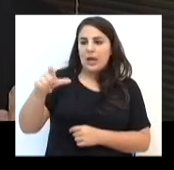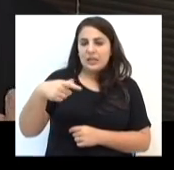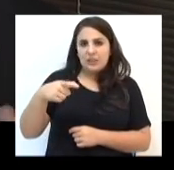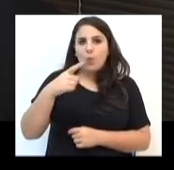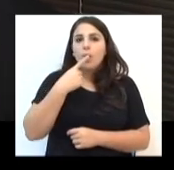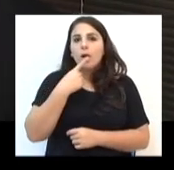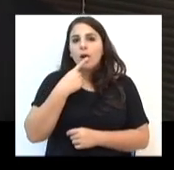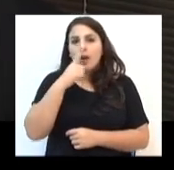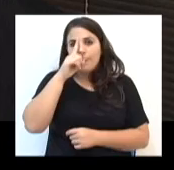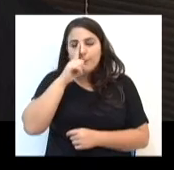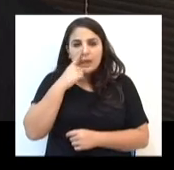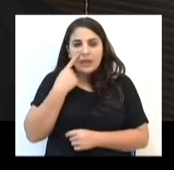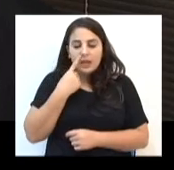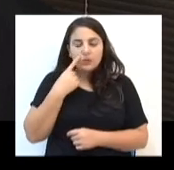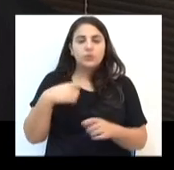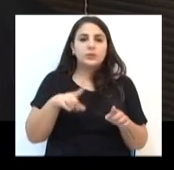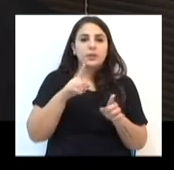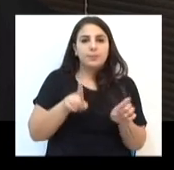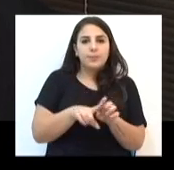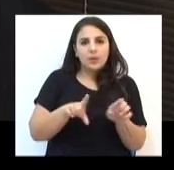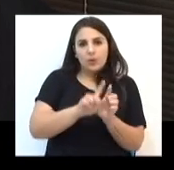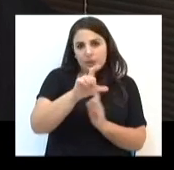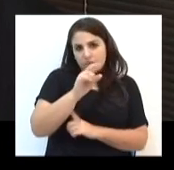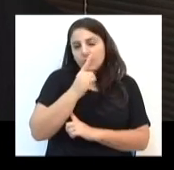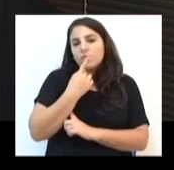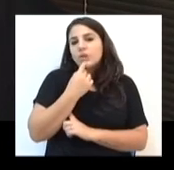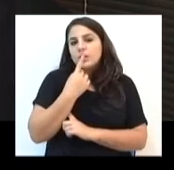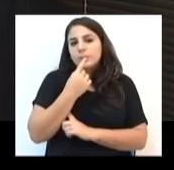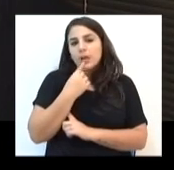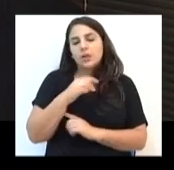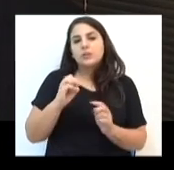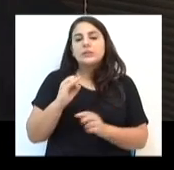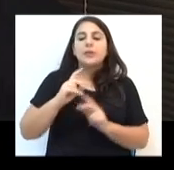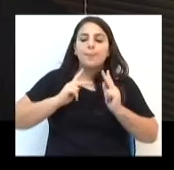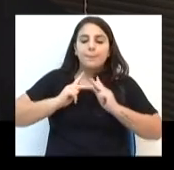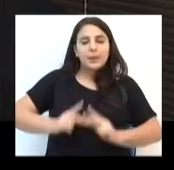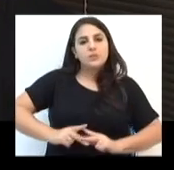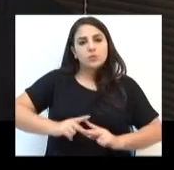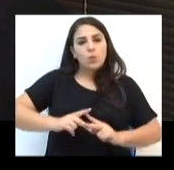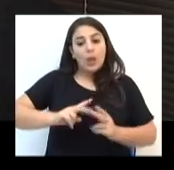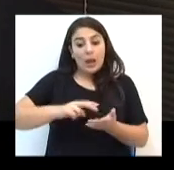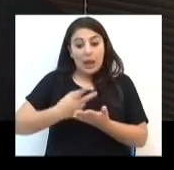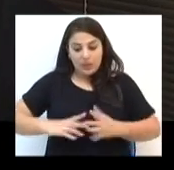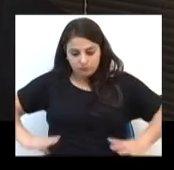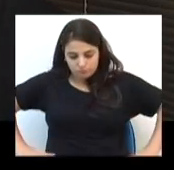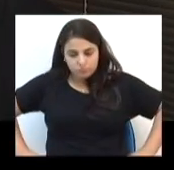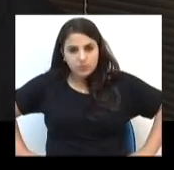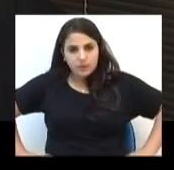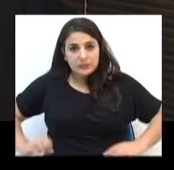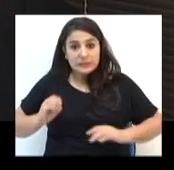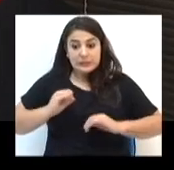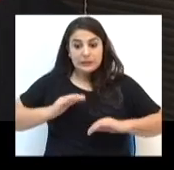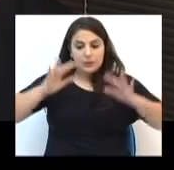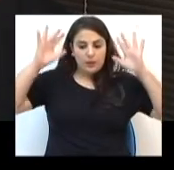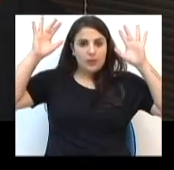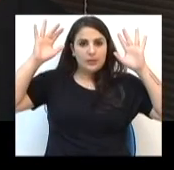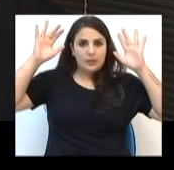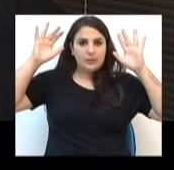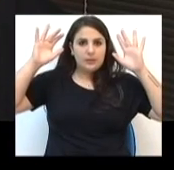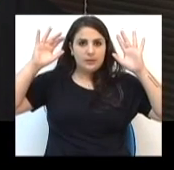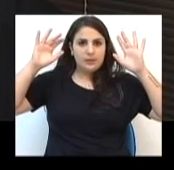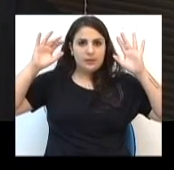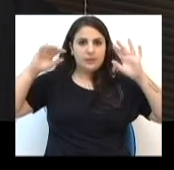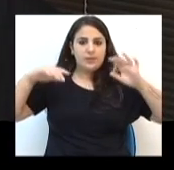desclassificado, inclusive. O cartão vermelho é quando você tem o tackle, né? Quando a pessoa derruba, ela vai pegar pela cintura. Se tu erguer o braço e der